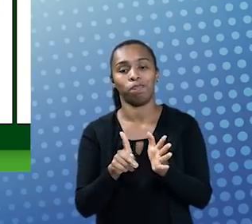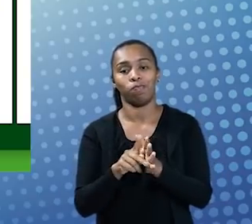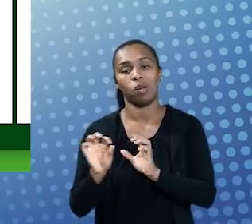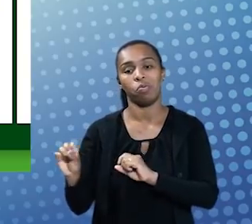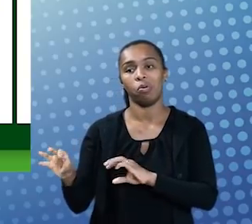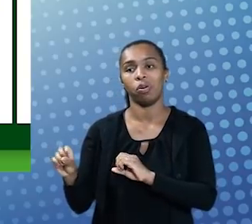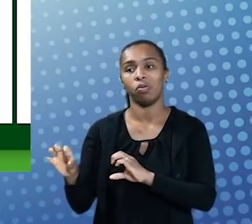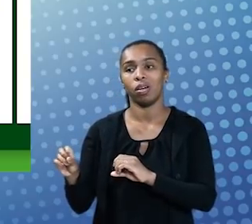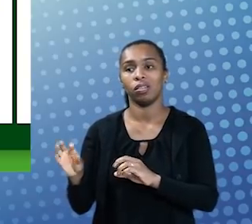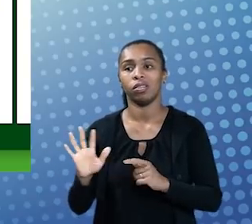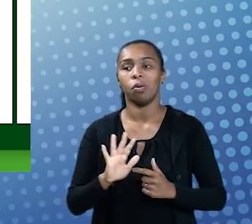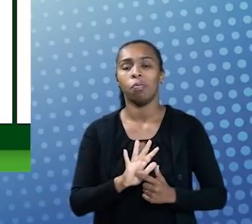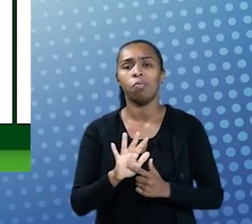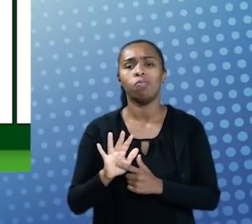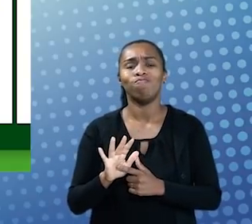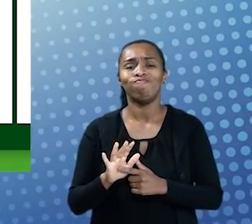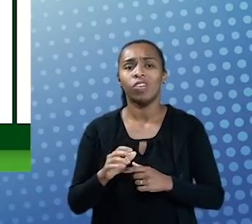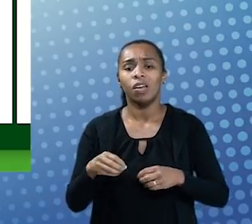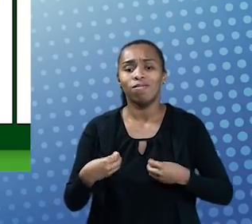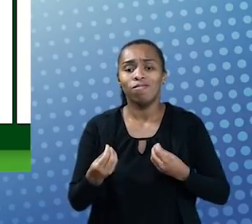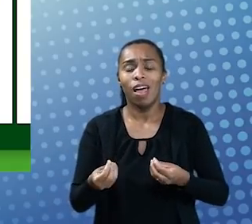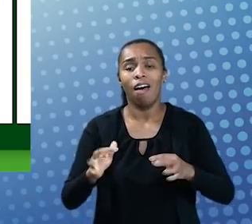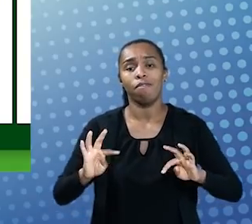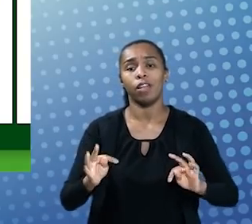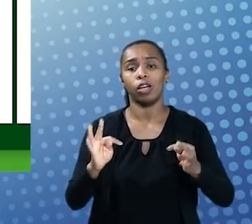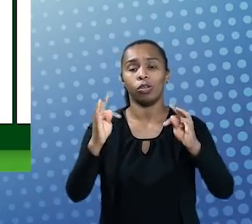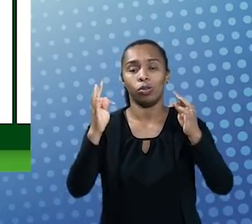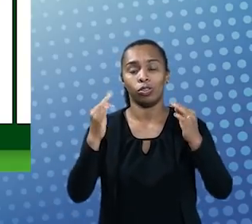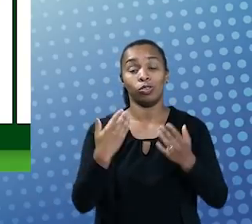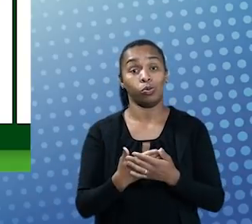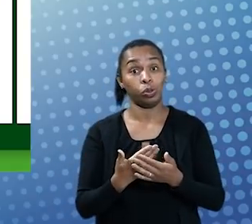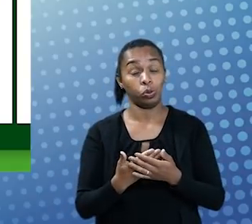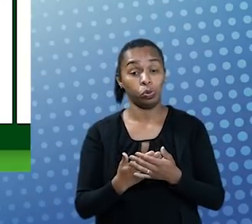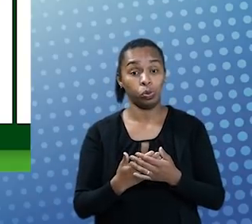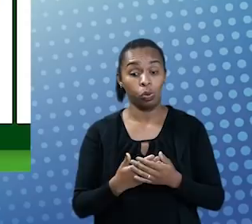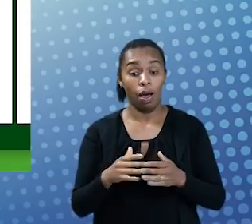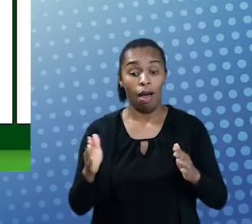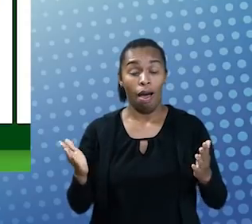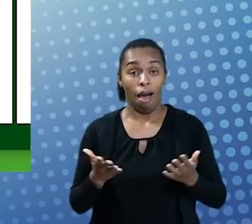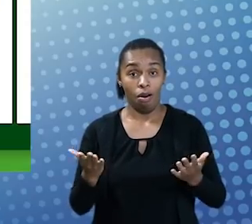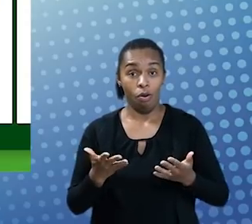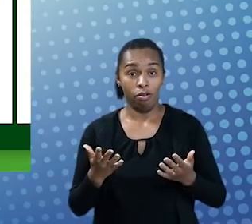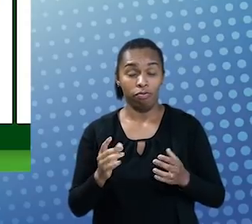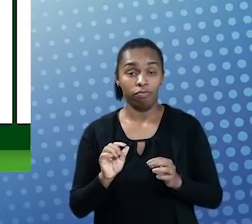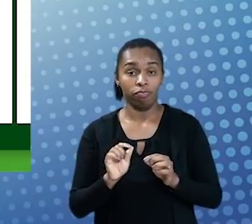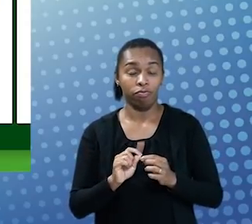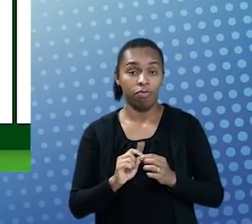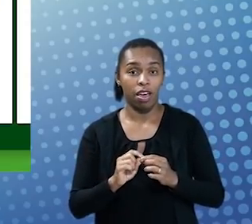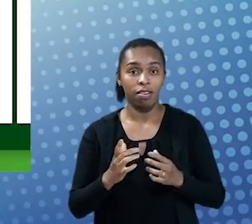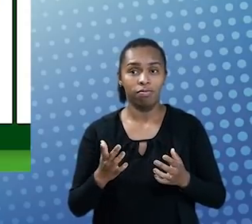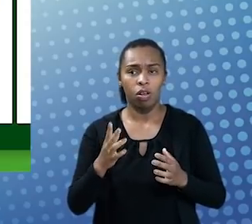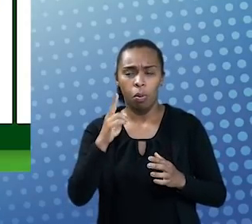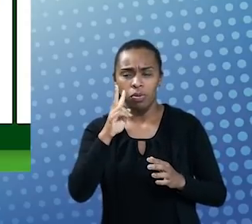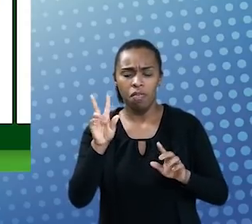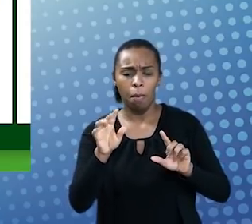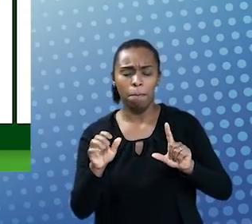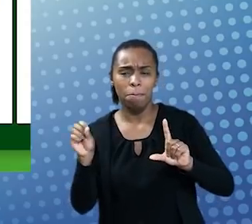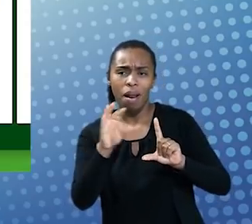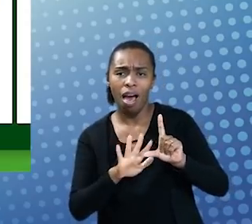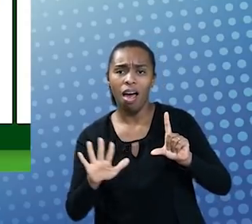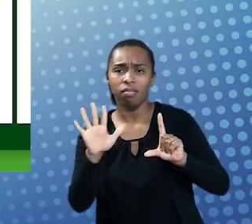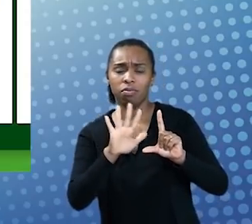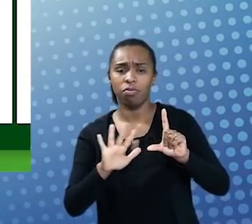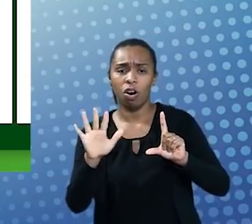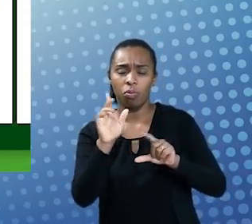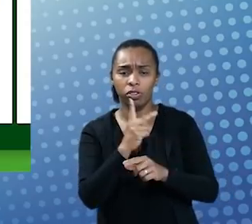demanda do uso intenso dessas tecnologias. No estudo que fizemos recentemente, por exemplo, a gente observa que as plataformas de videoconferência,